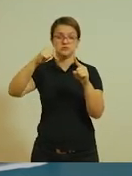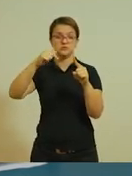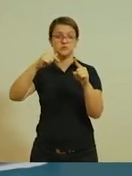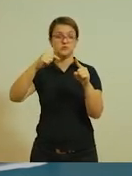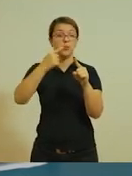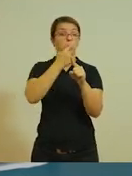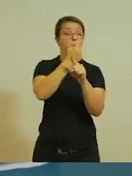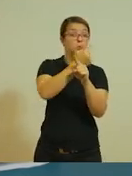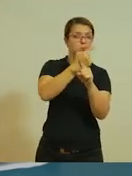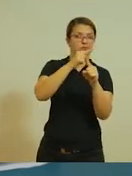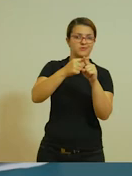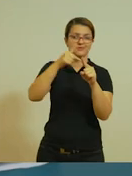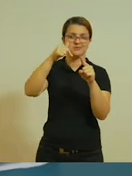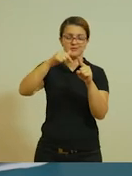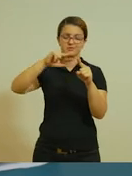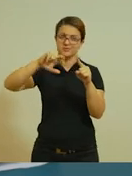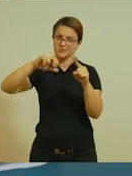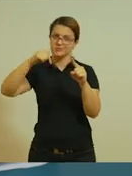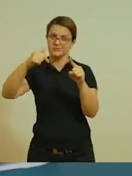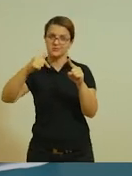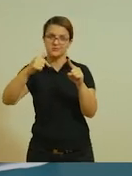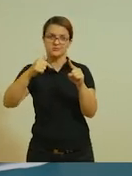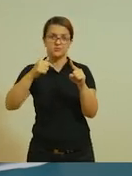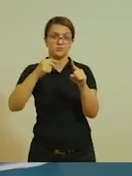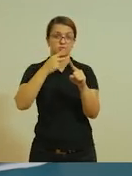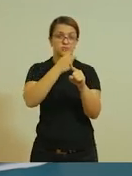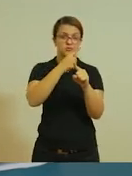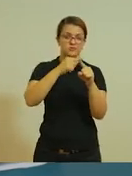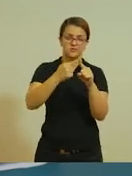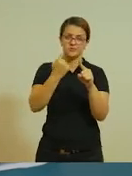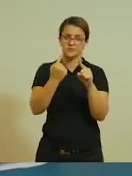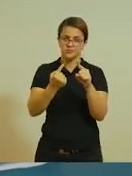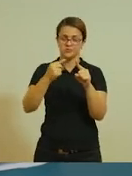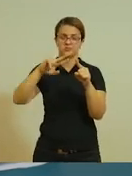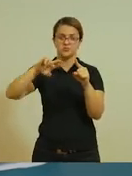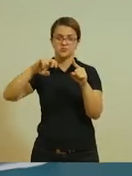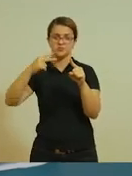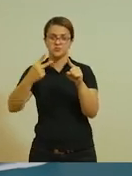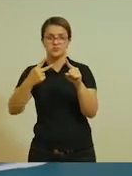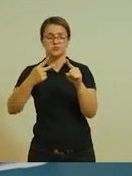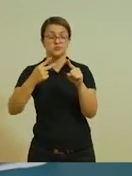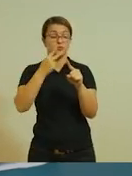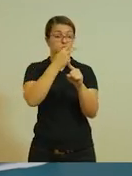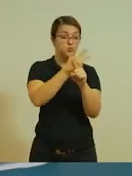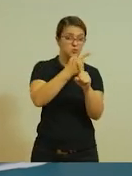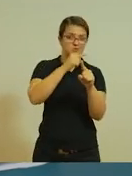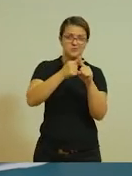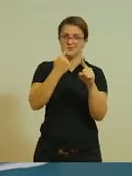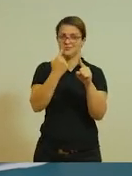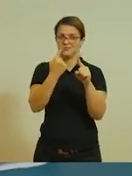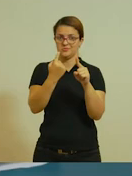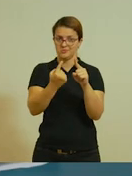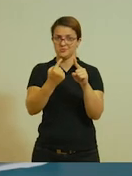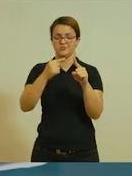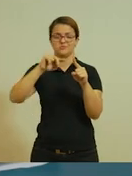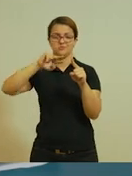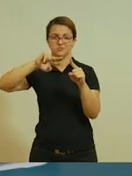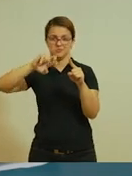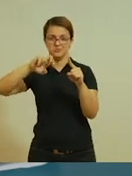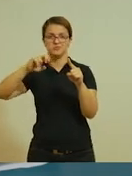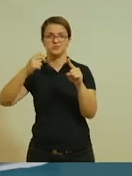1 vezes 7, 7. Ou 2 vezes 1, 2. Ou 1 vezes 2, 2.